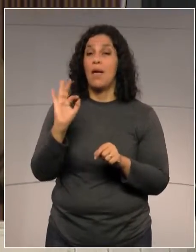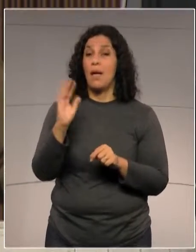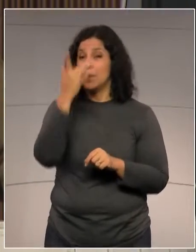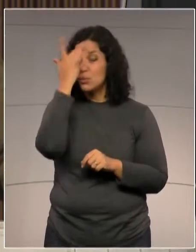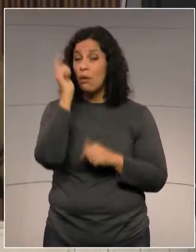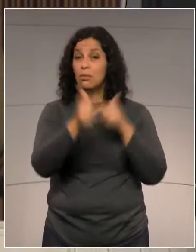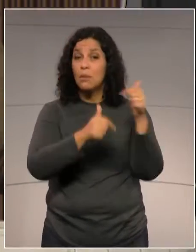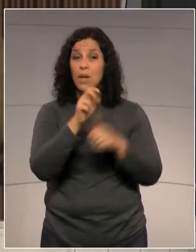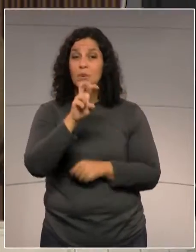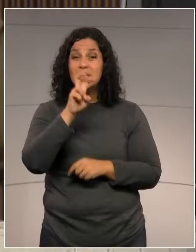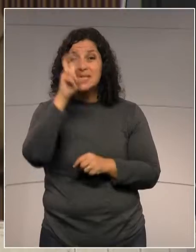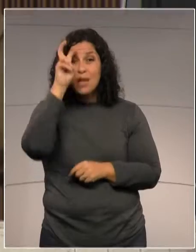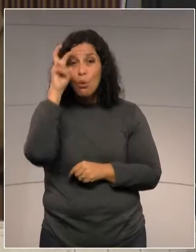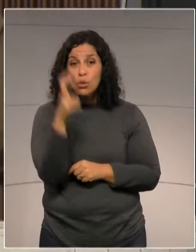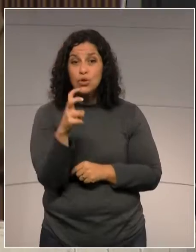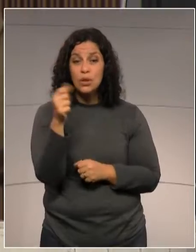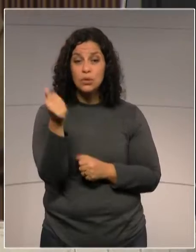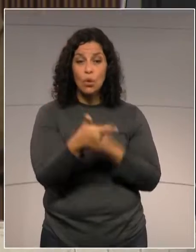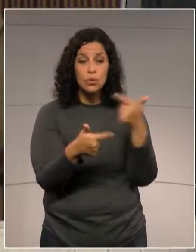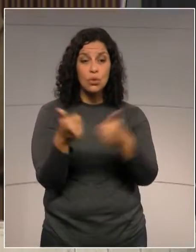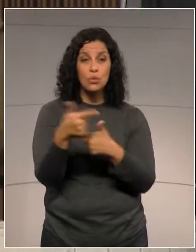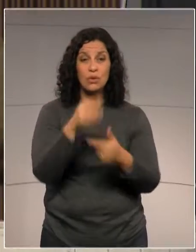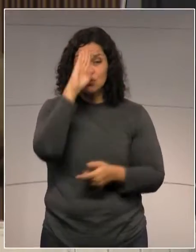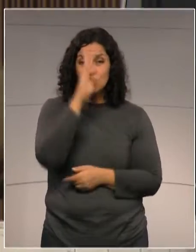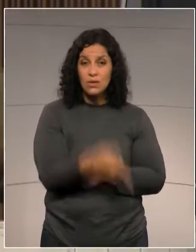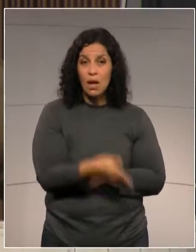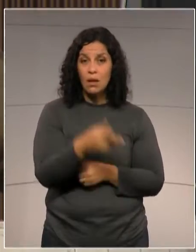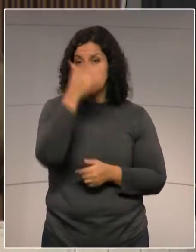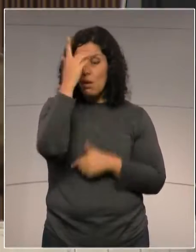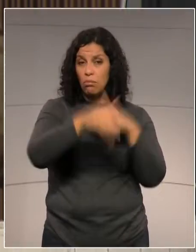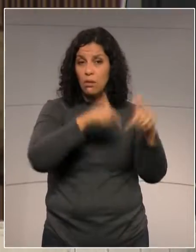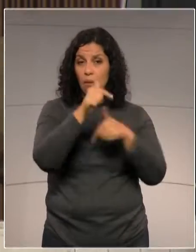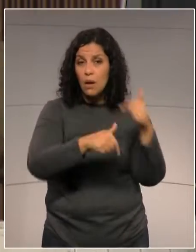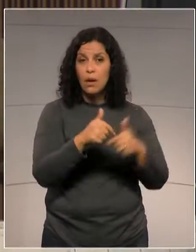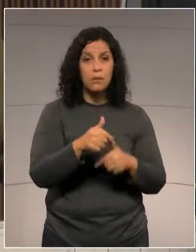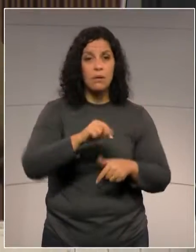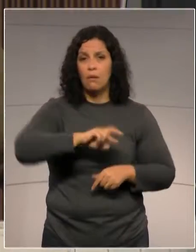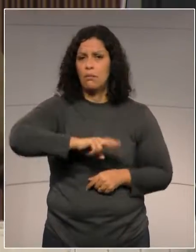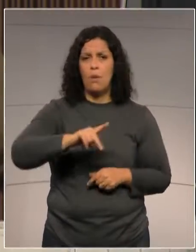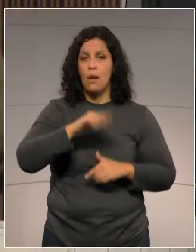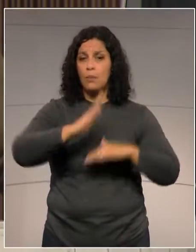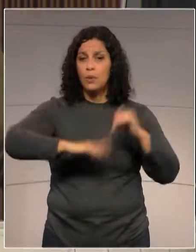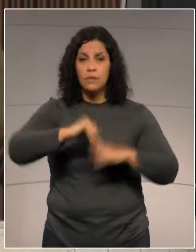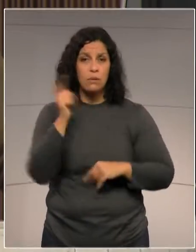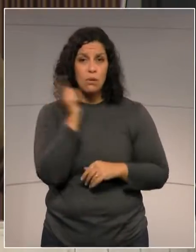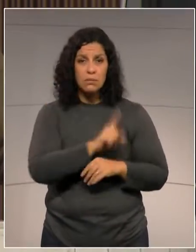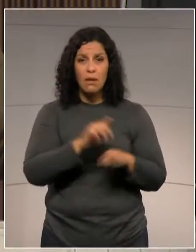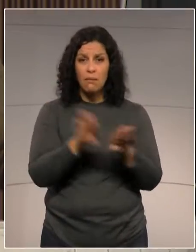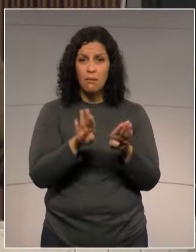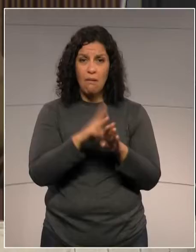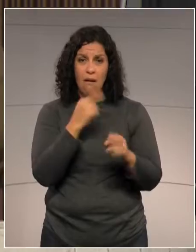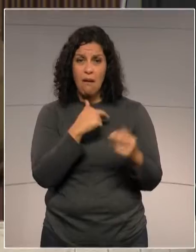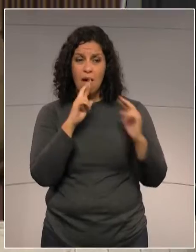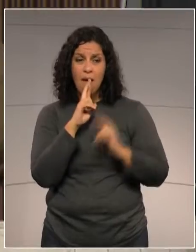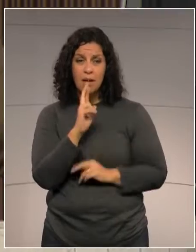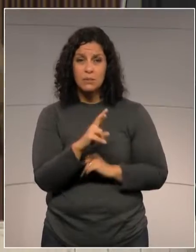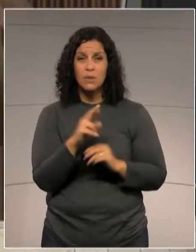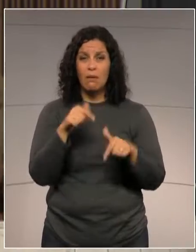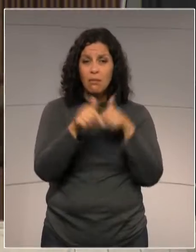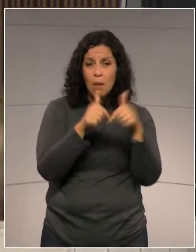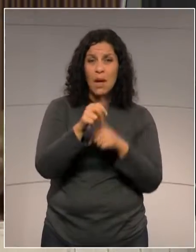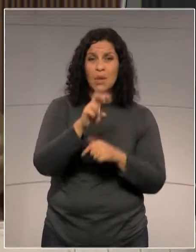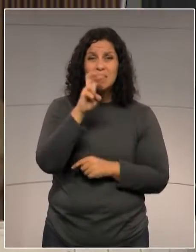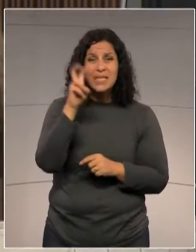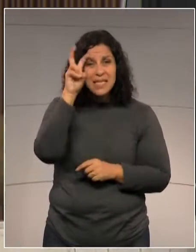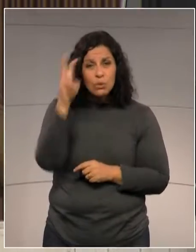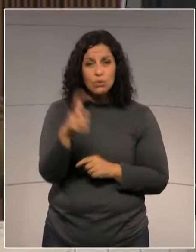escala cinco dias seguidos de 12 horas. Não existe profissional que possa dar conta de responder uma escala seguida